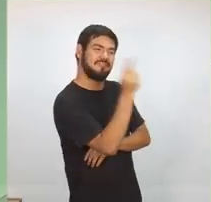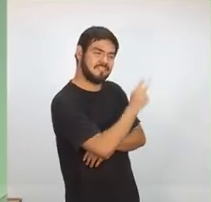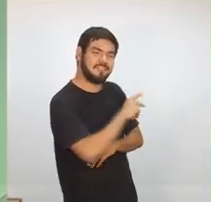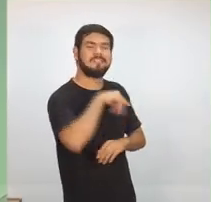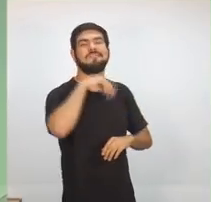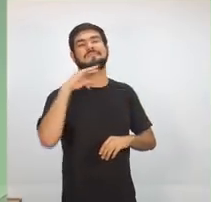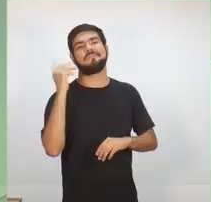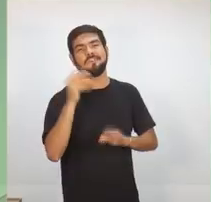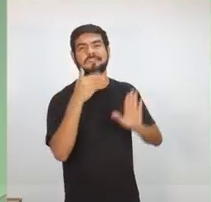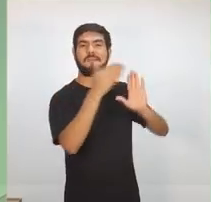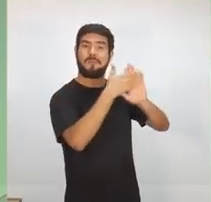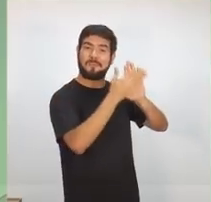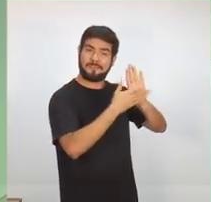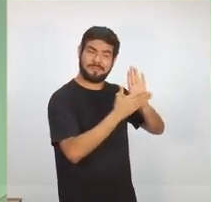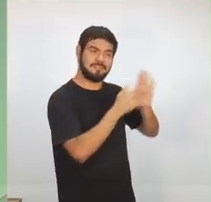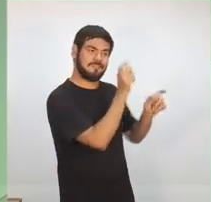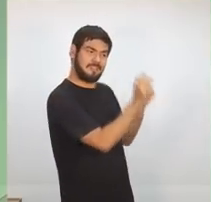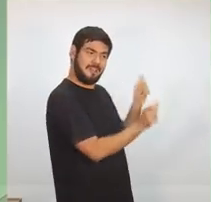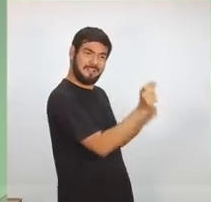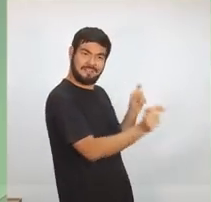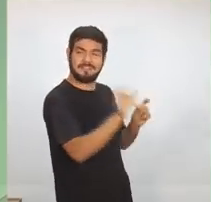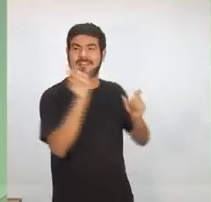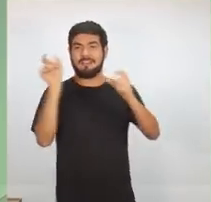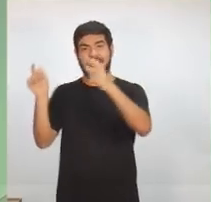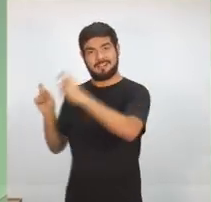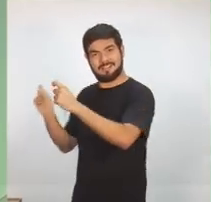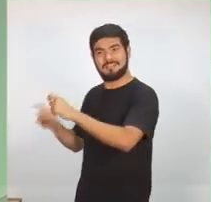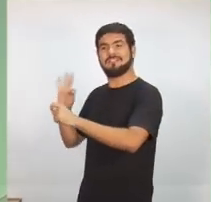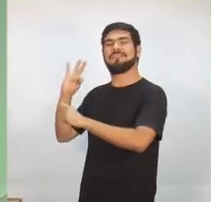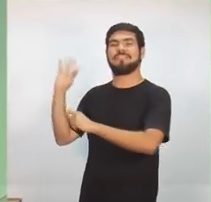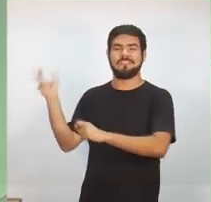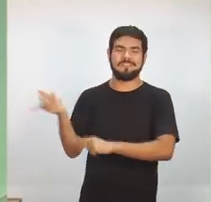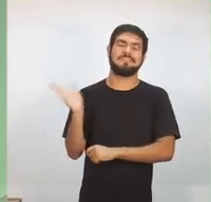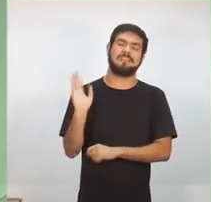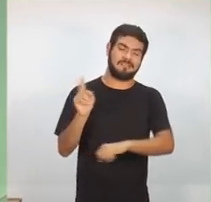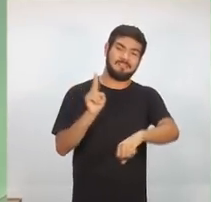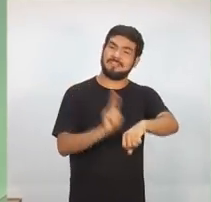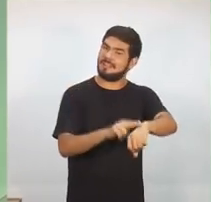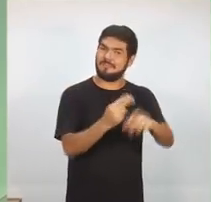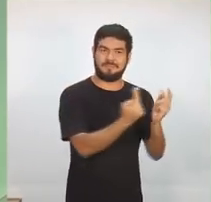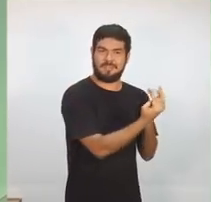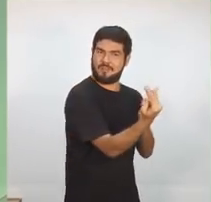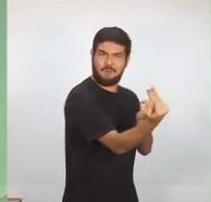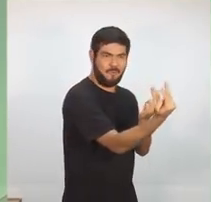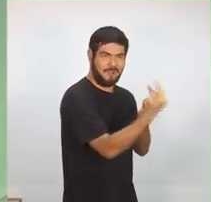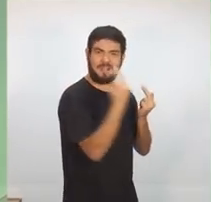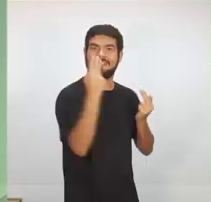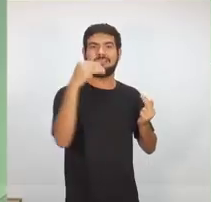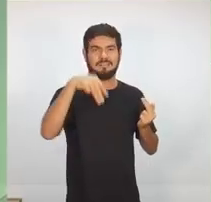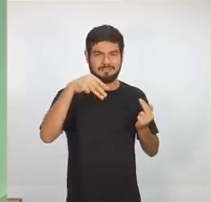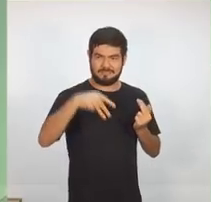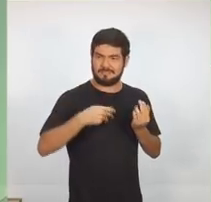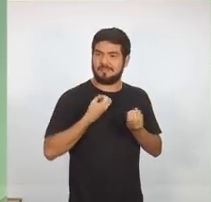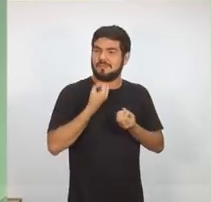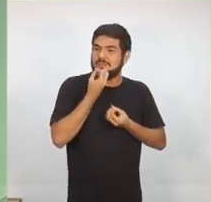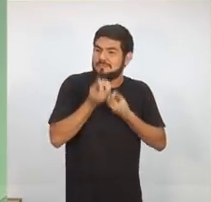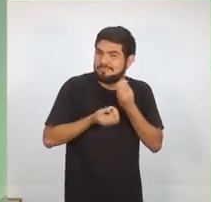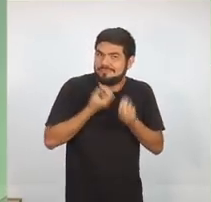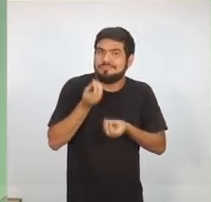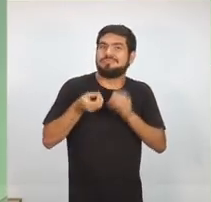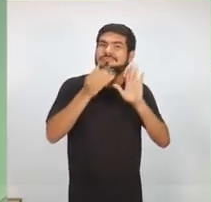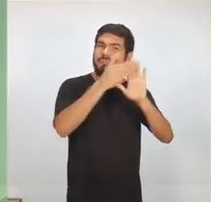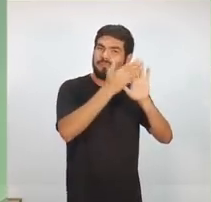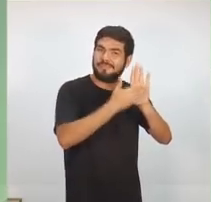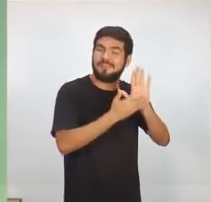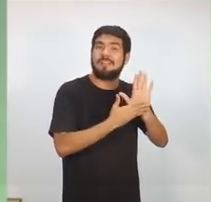sobre propostas com todos os candidatos aqui presentes. Todos eles tiveram o mesmo tempo de 3 minutos para oferecer todas as suas propostas.